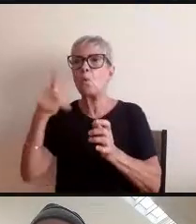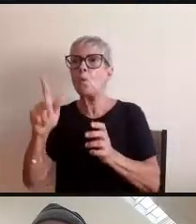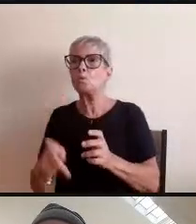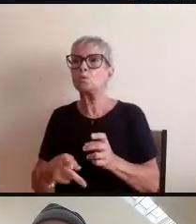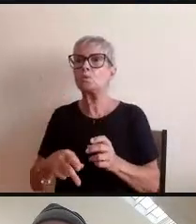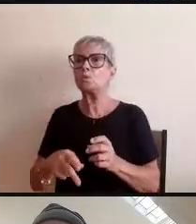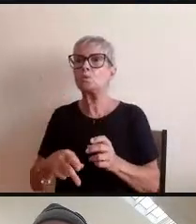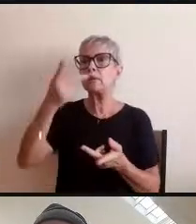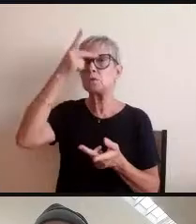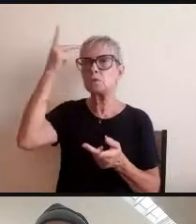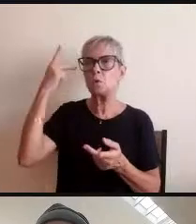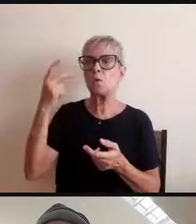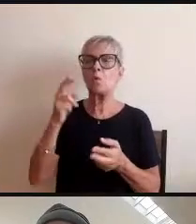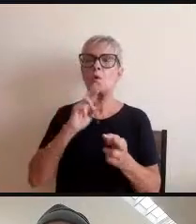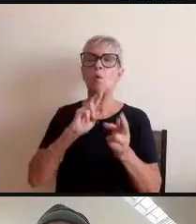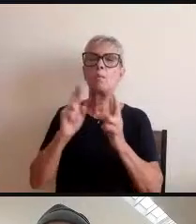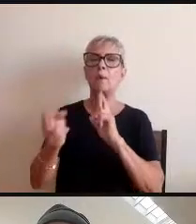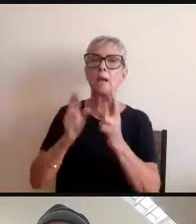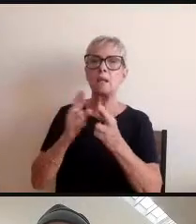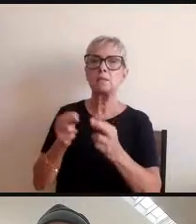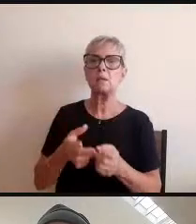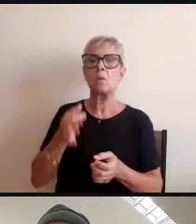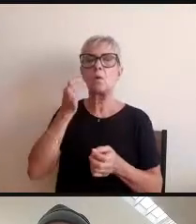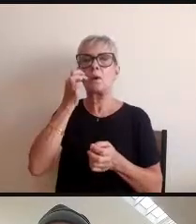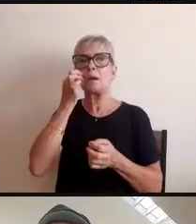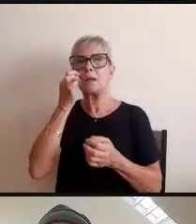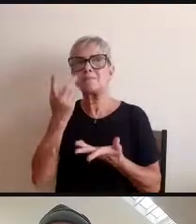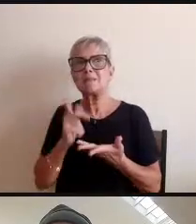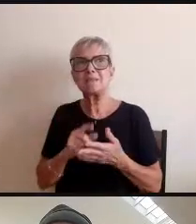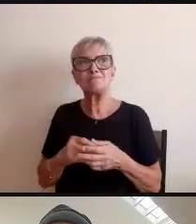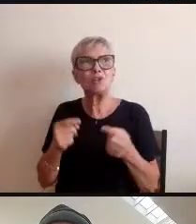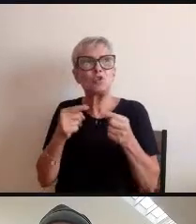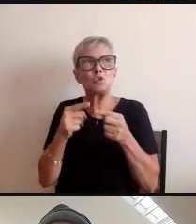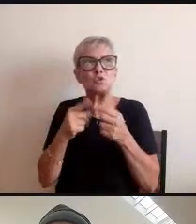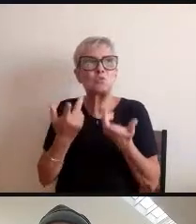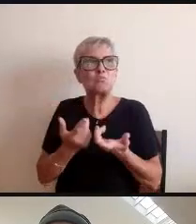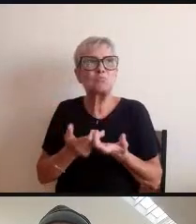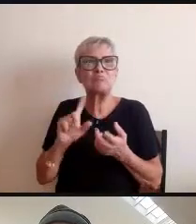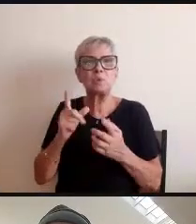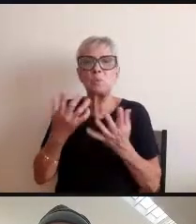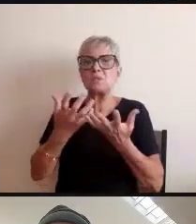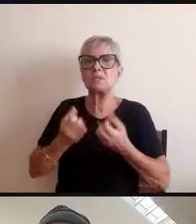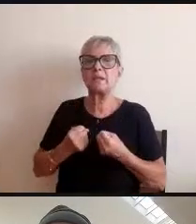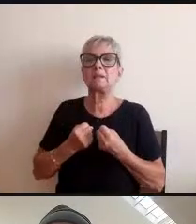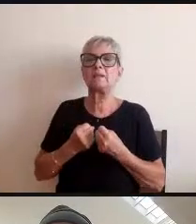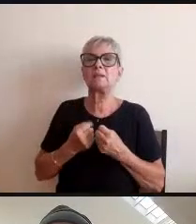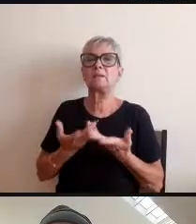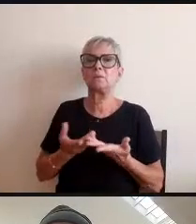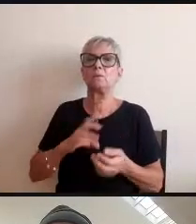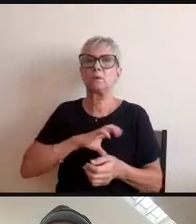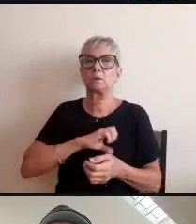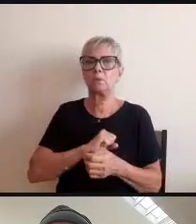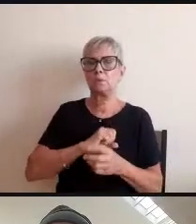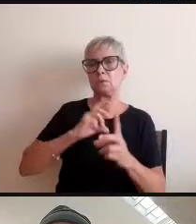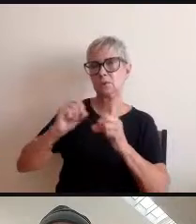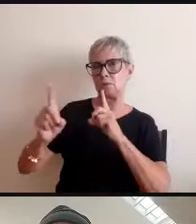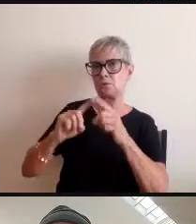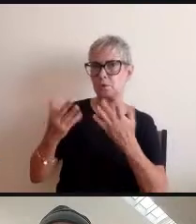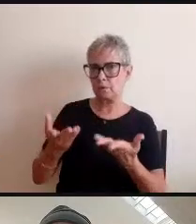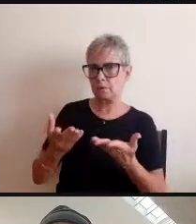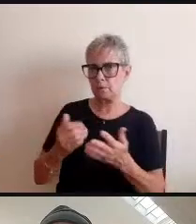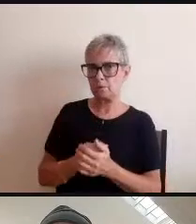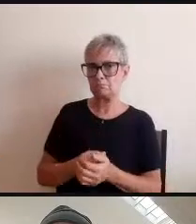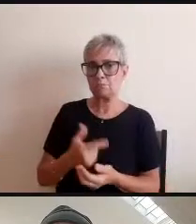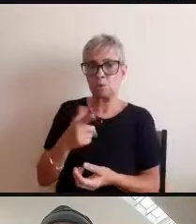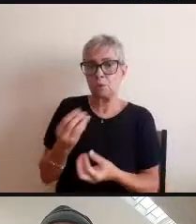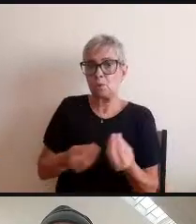está nem considerando o amor ali naquele diálogo então não tem como ser